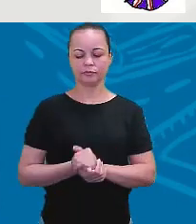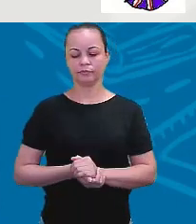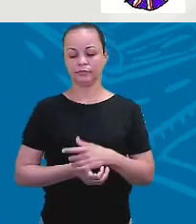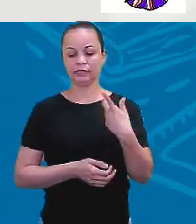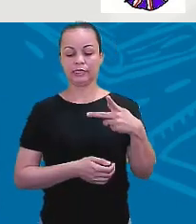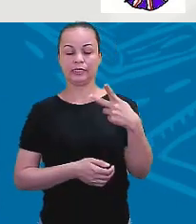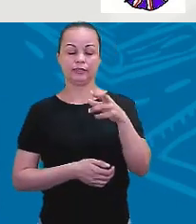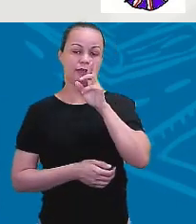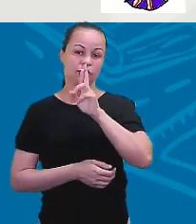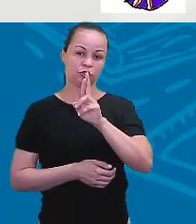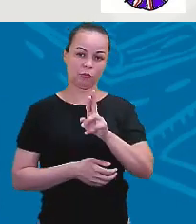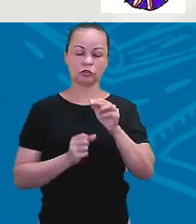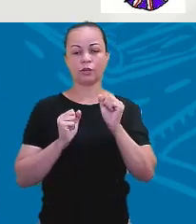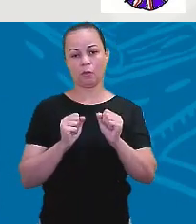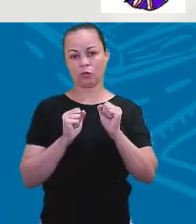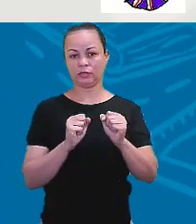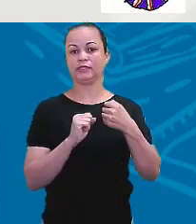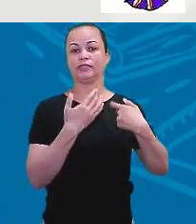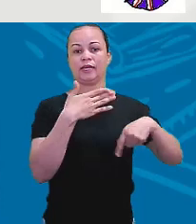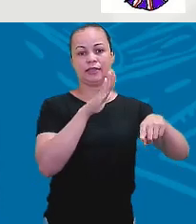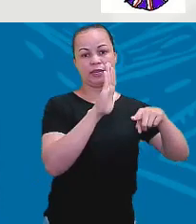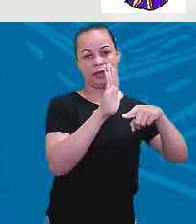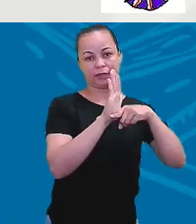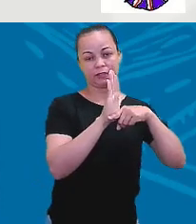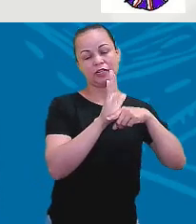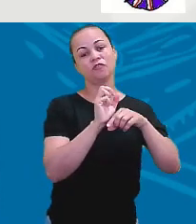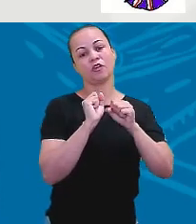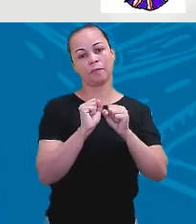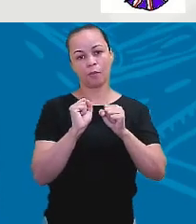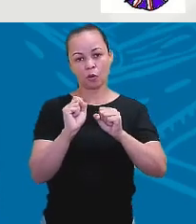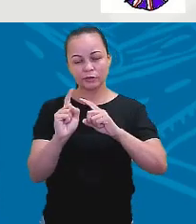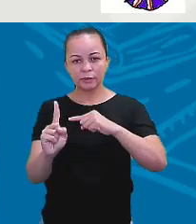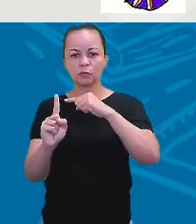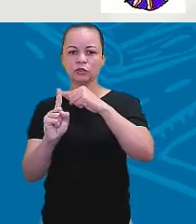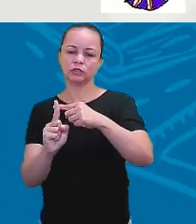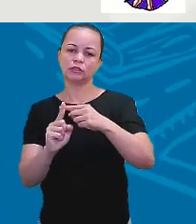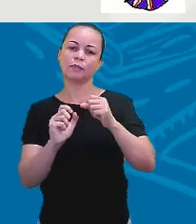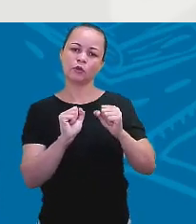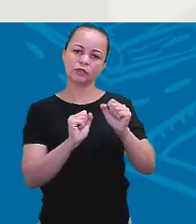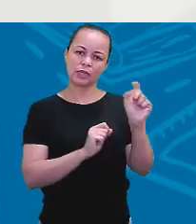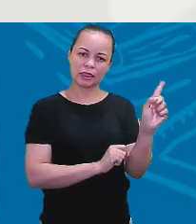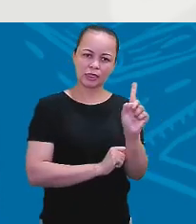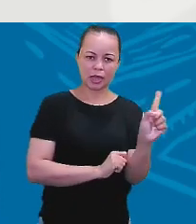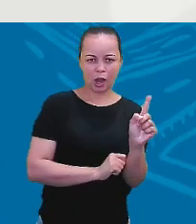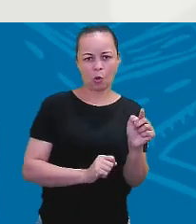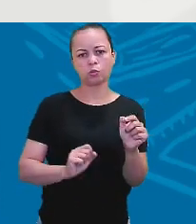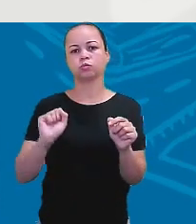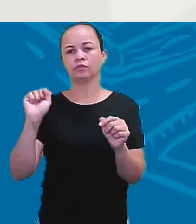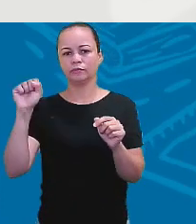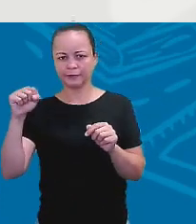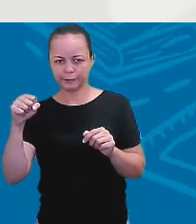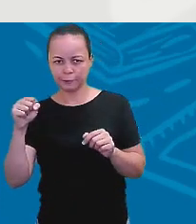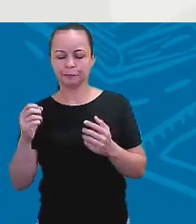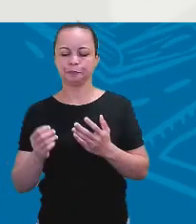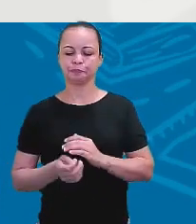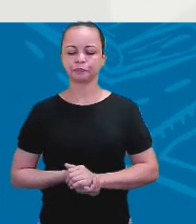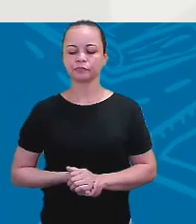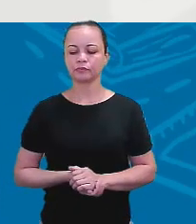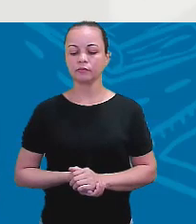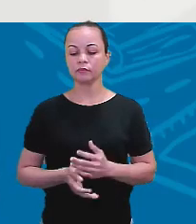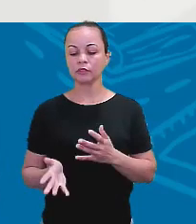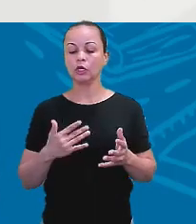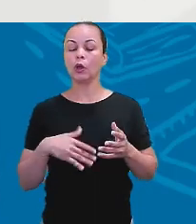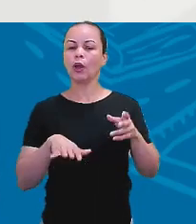resposta tanto pode ser negativa, como ela pode ser positiva, certo? Porém, os tag